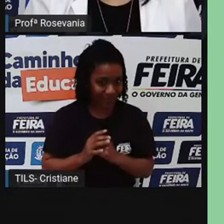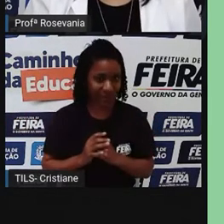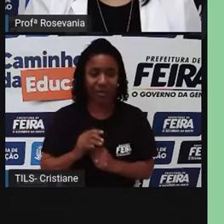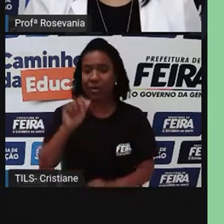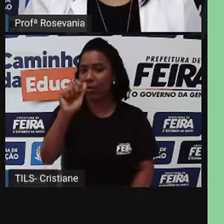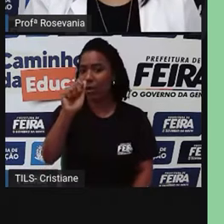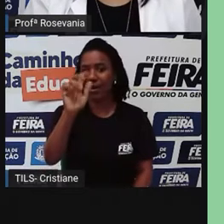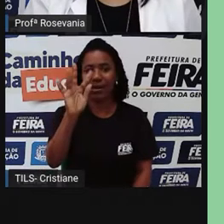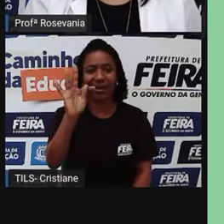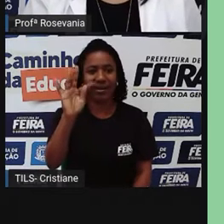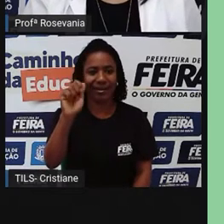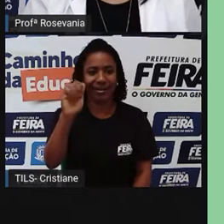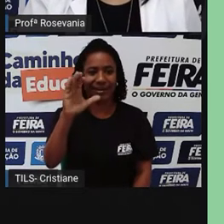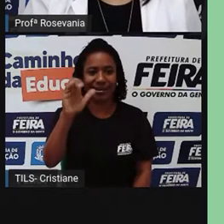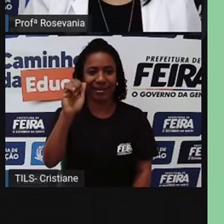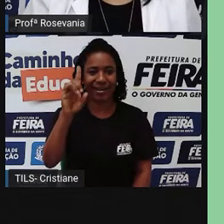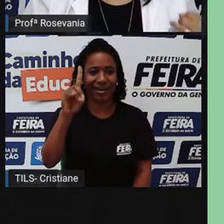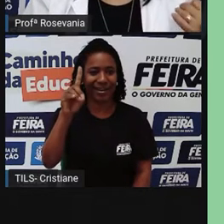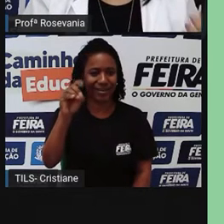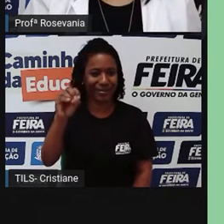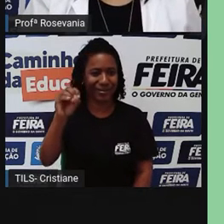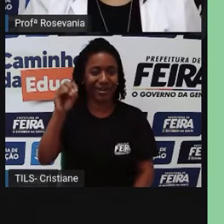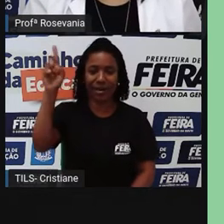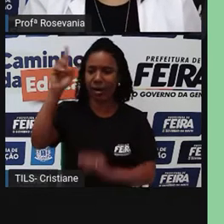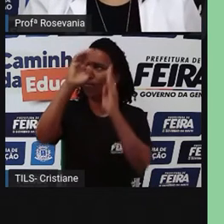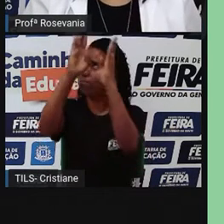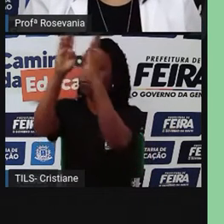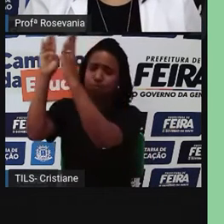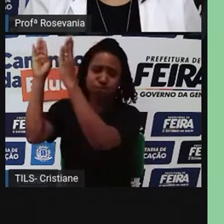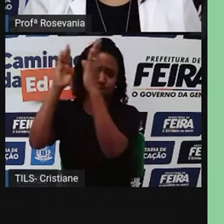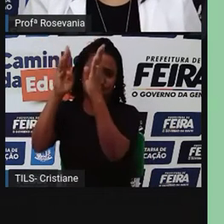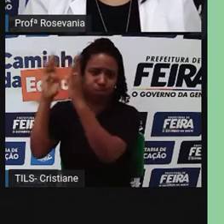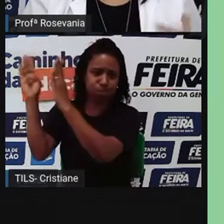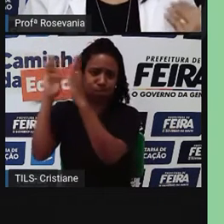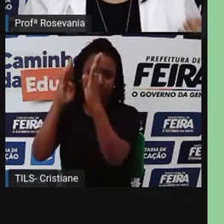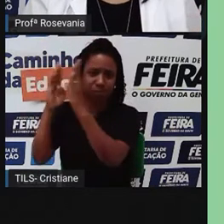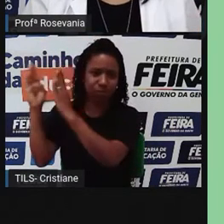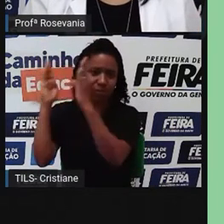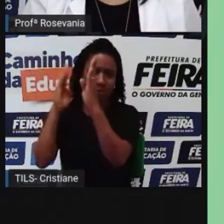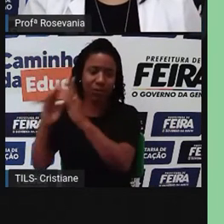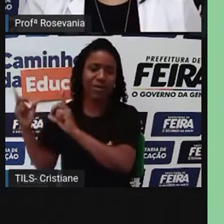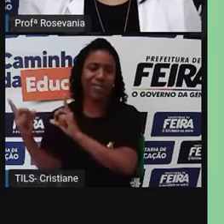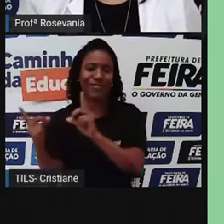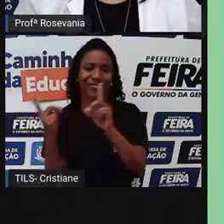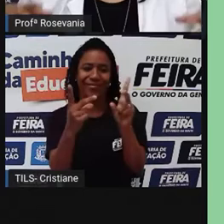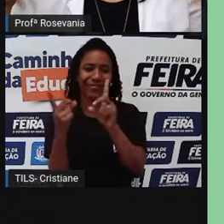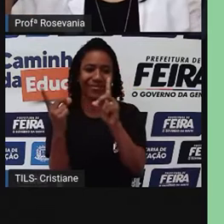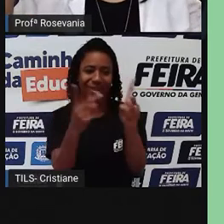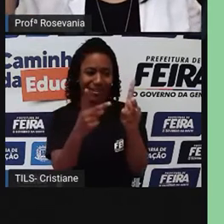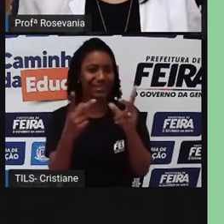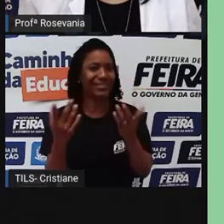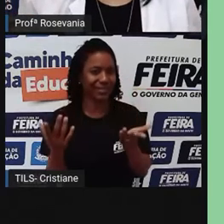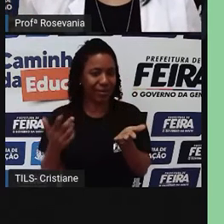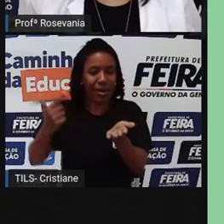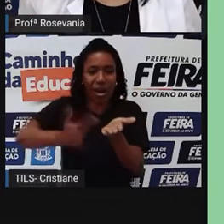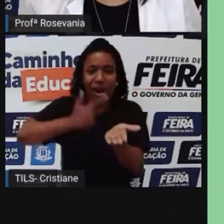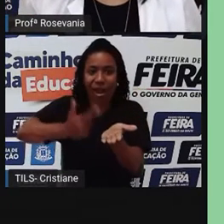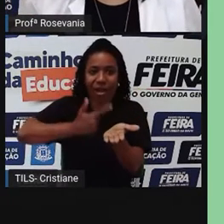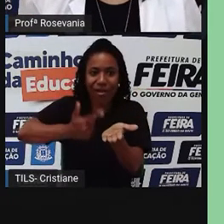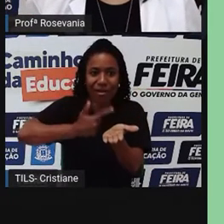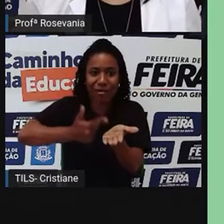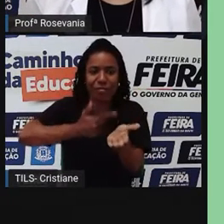é o setor de distribuição, são os fabricantes de diversos produtos e segmentos, como editoras de livro, que mandam aquela quantidade